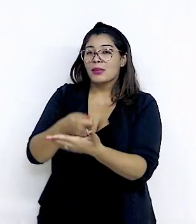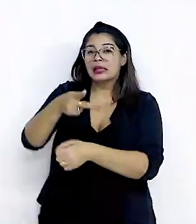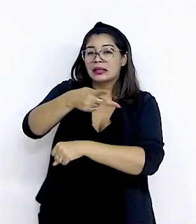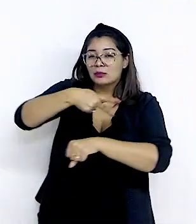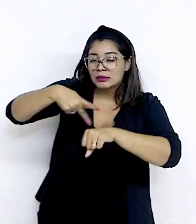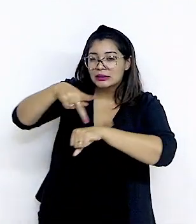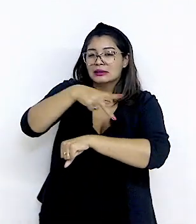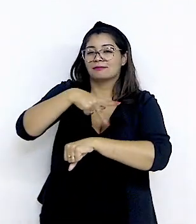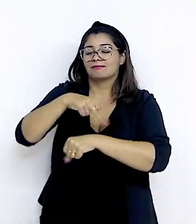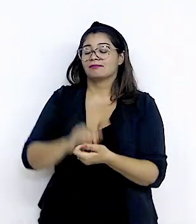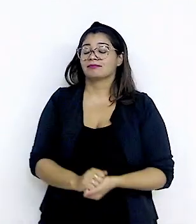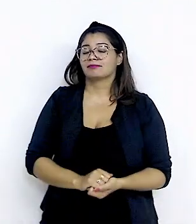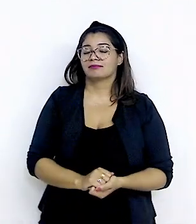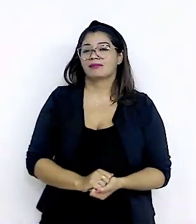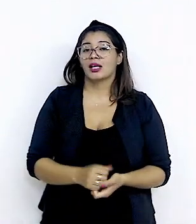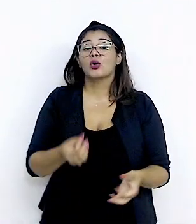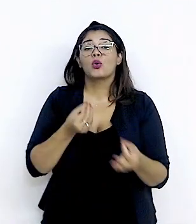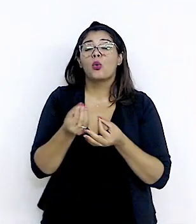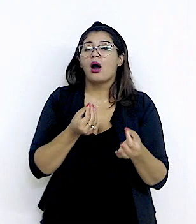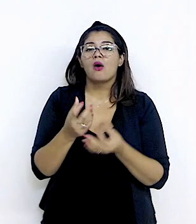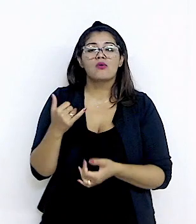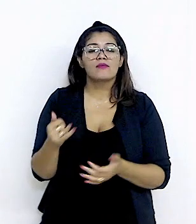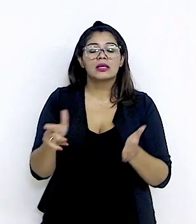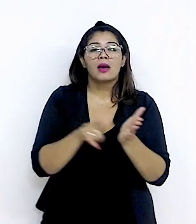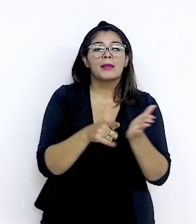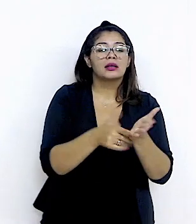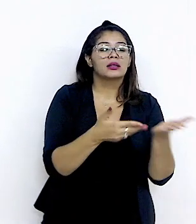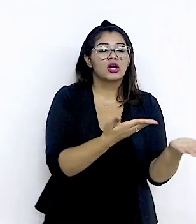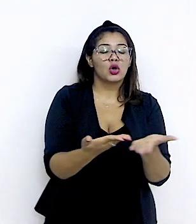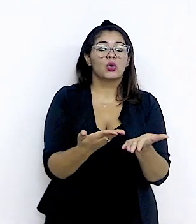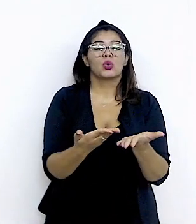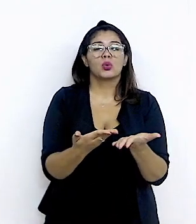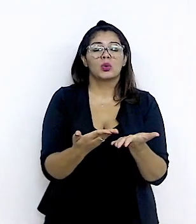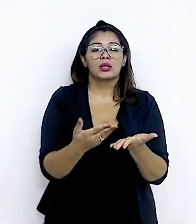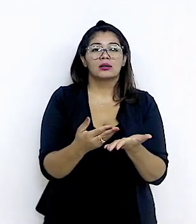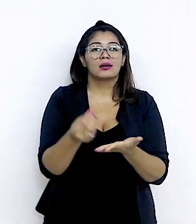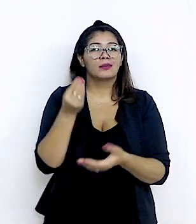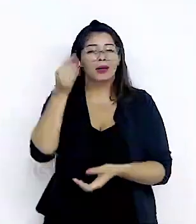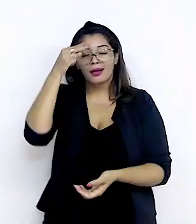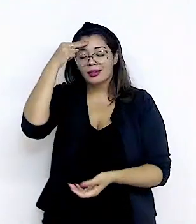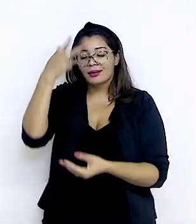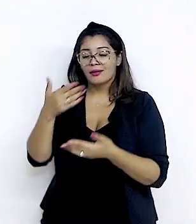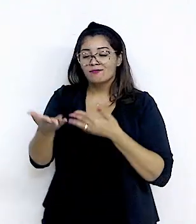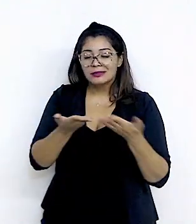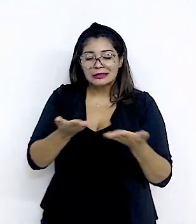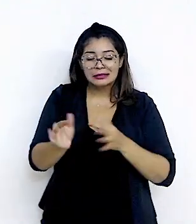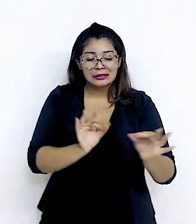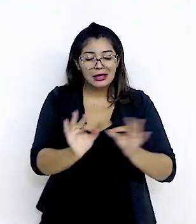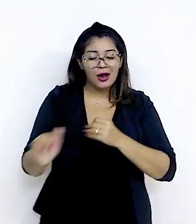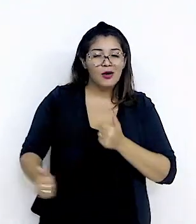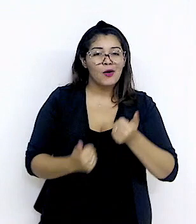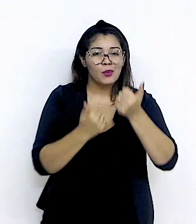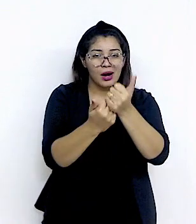Qual é o papel dos Emirados Árabes Na intermediação e apoio A